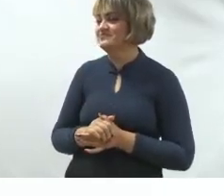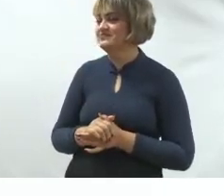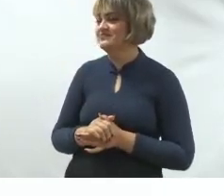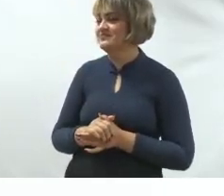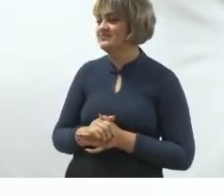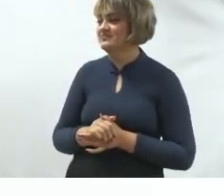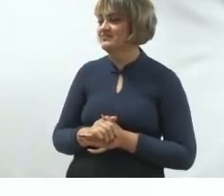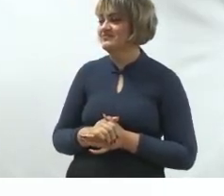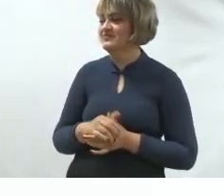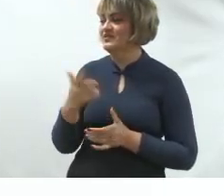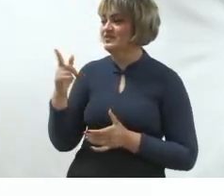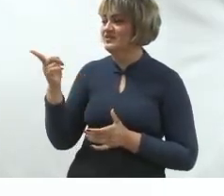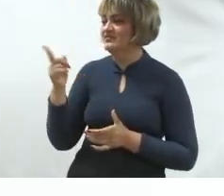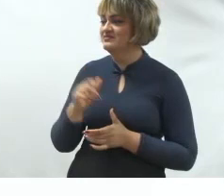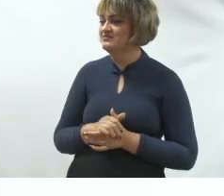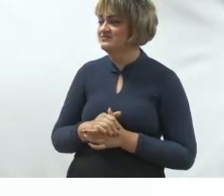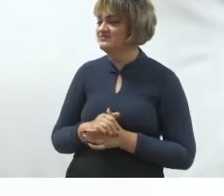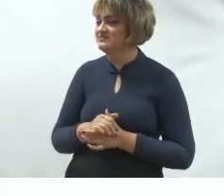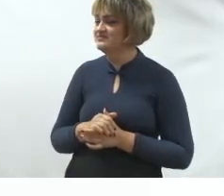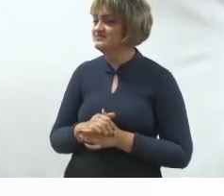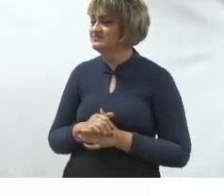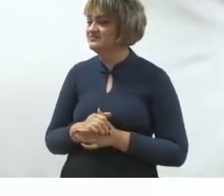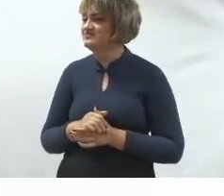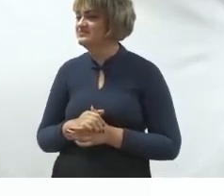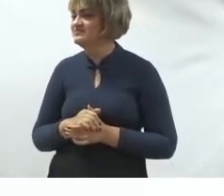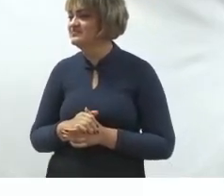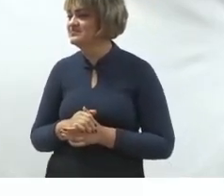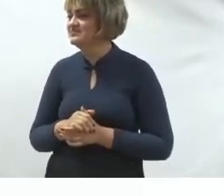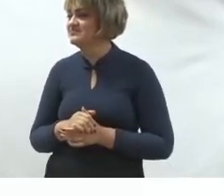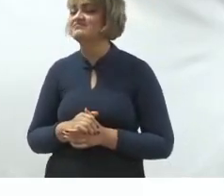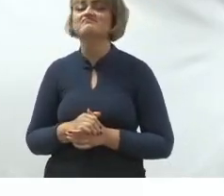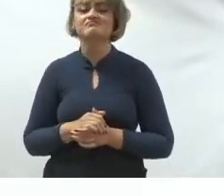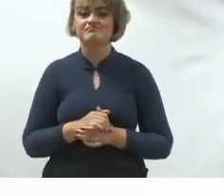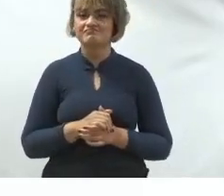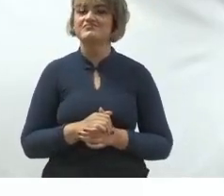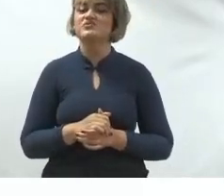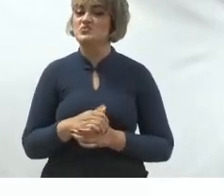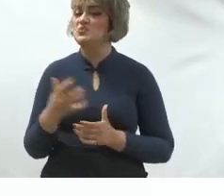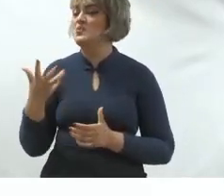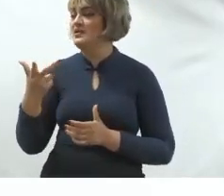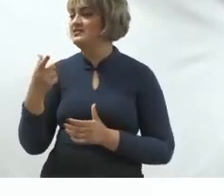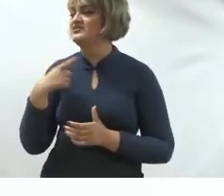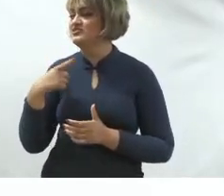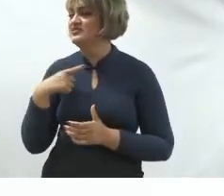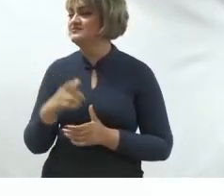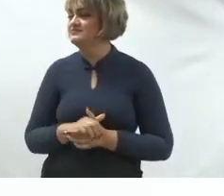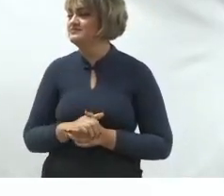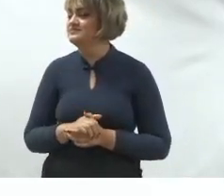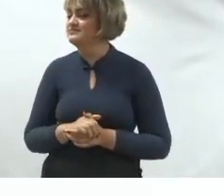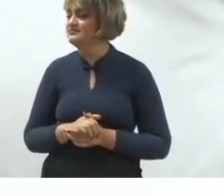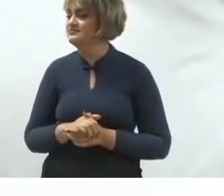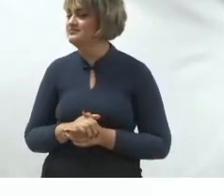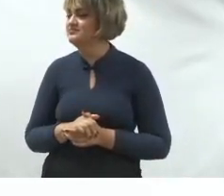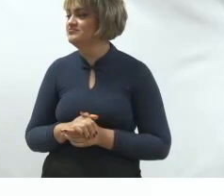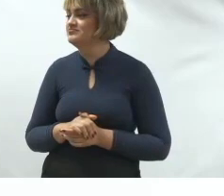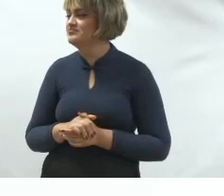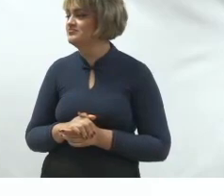Um transferidor, ó, também, ó. Tudo trabalhado na qualidade, porque o Dudu Pais é isso, gente.